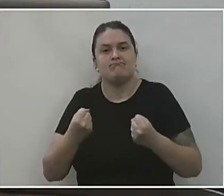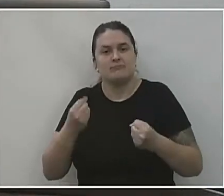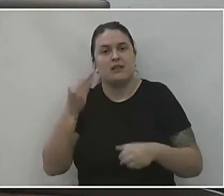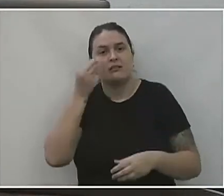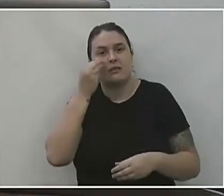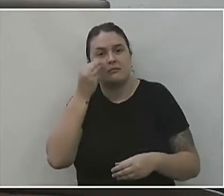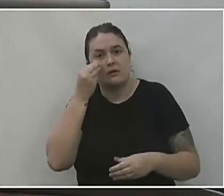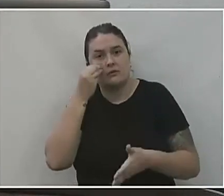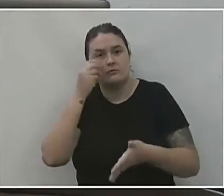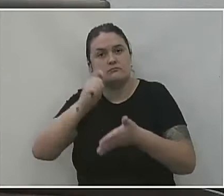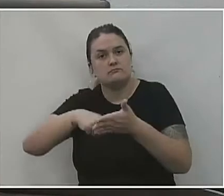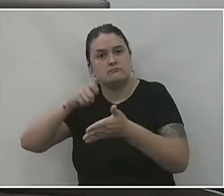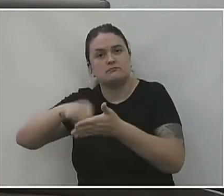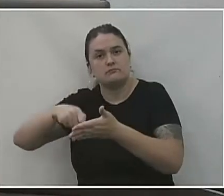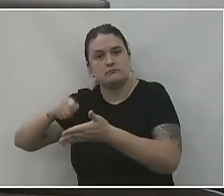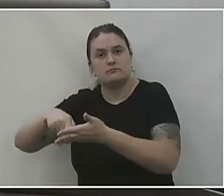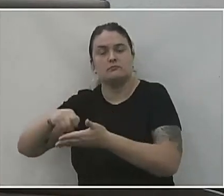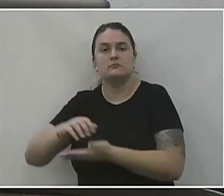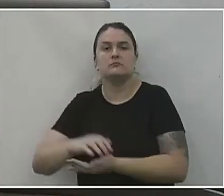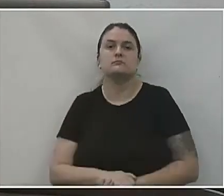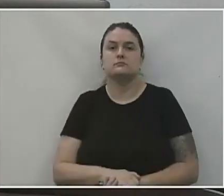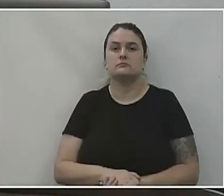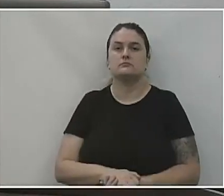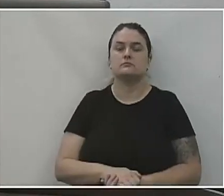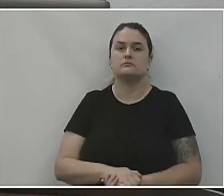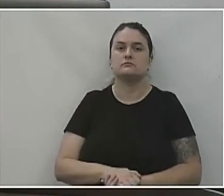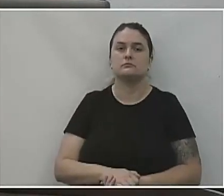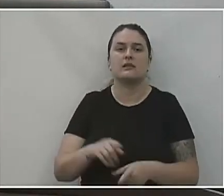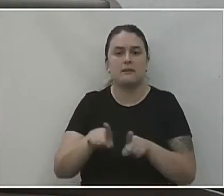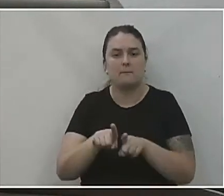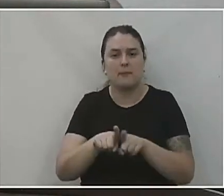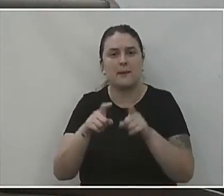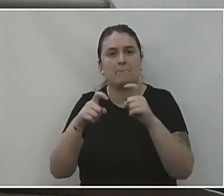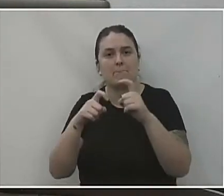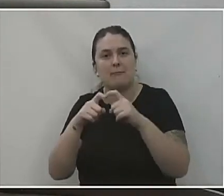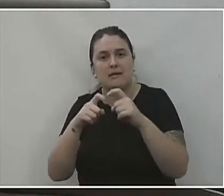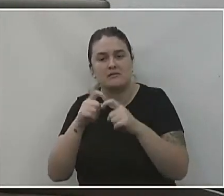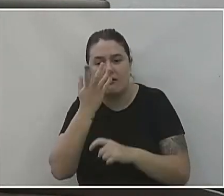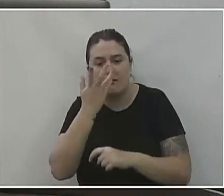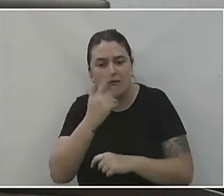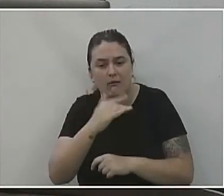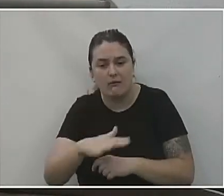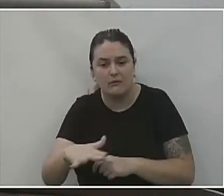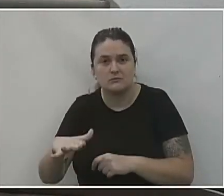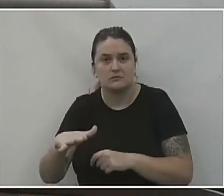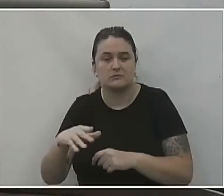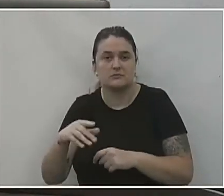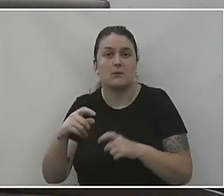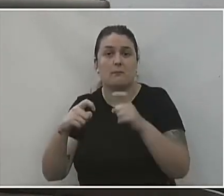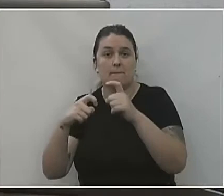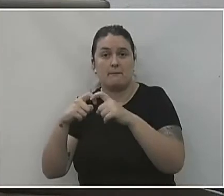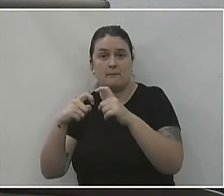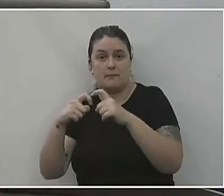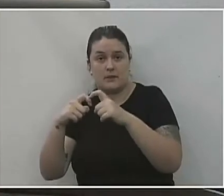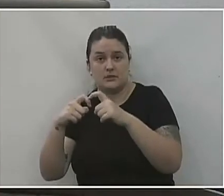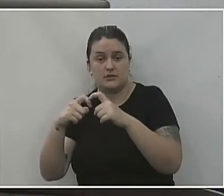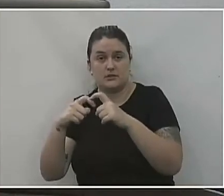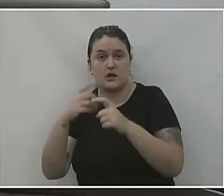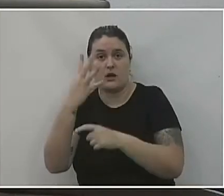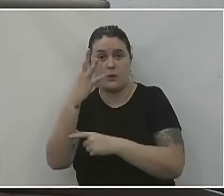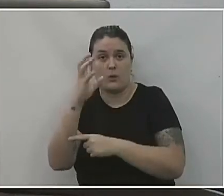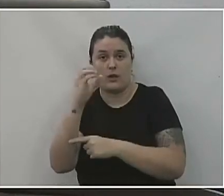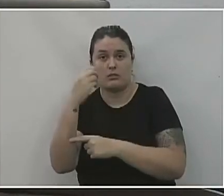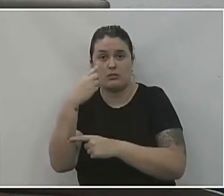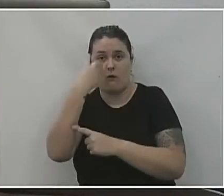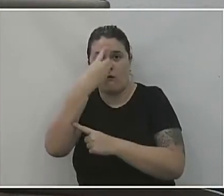tentar contratá-los. além da nossa médica pediatra também, que na verdade era a médica auditora que foi contratada por 40 horas